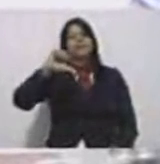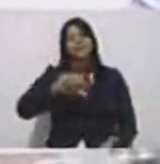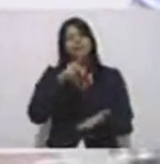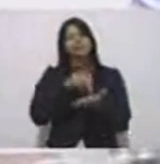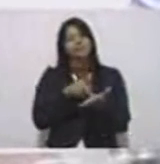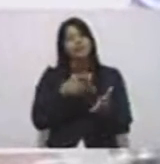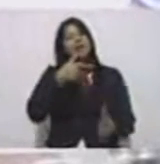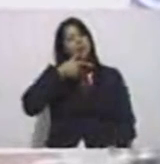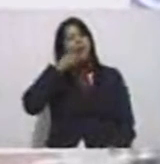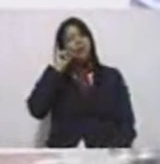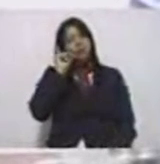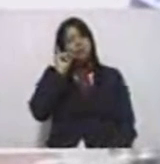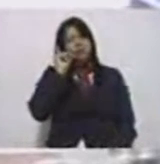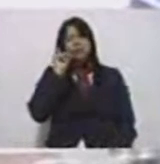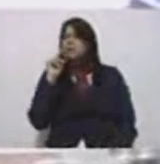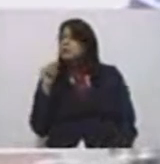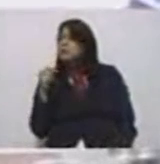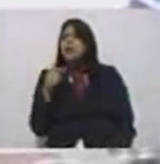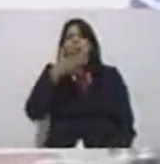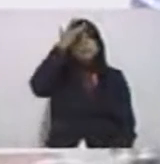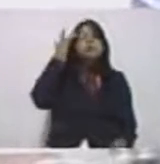Aí, vossas excelências, podem me perguntar por quê.